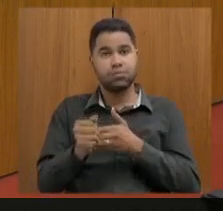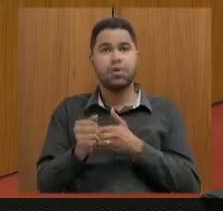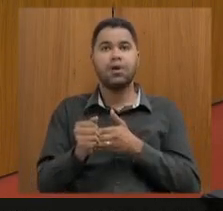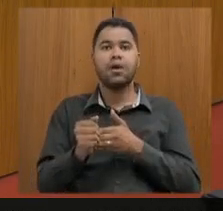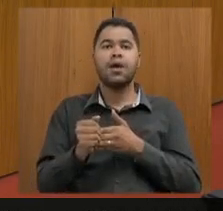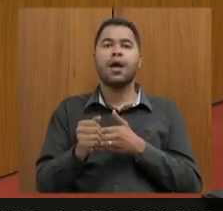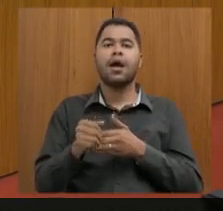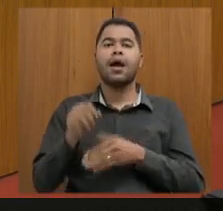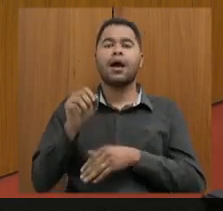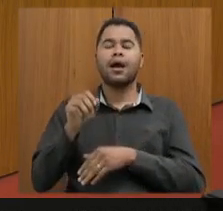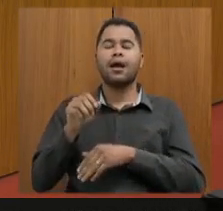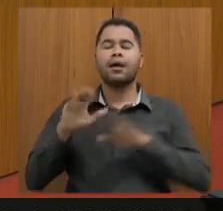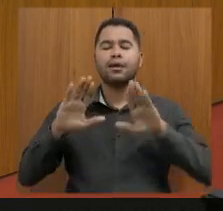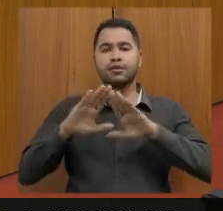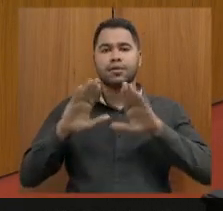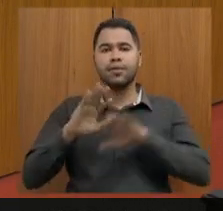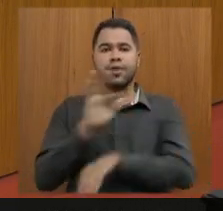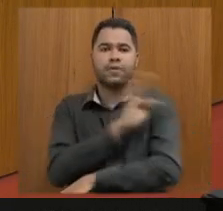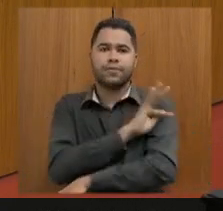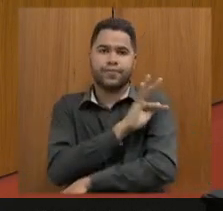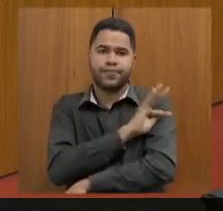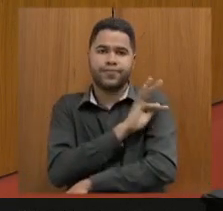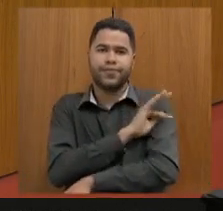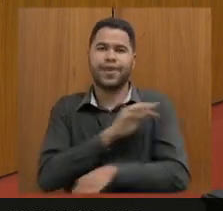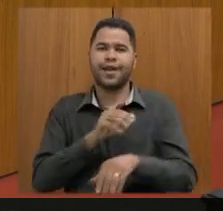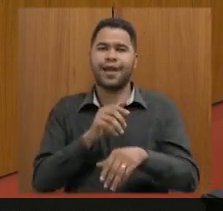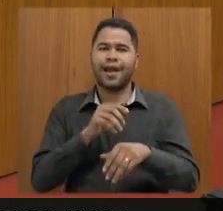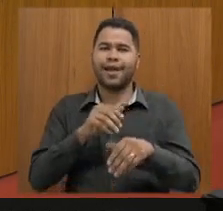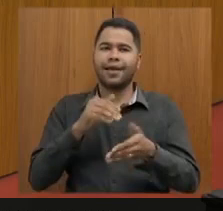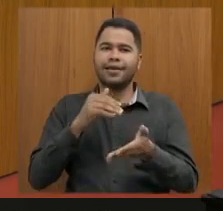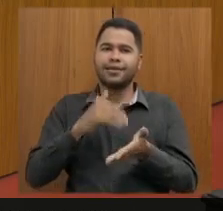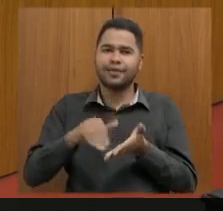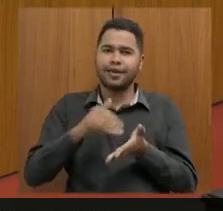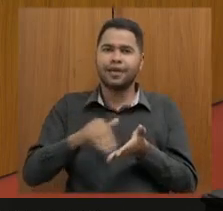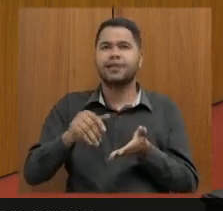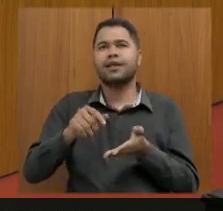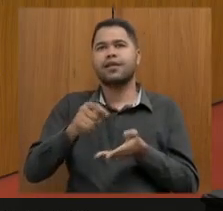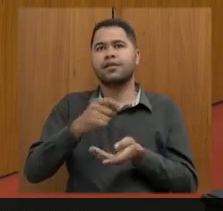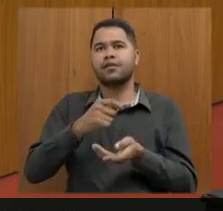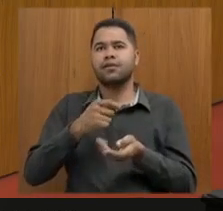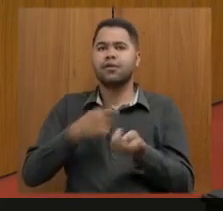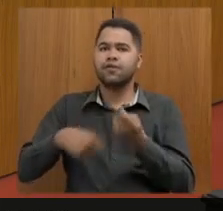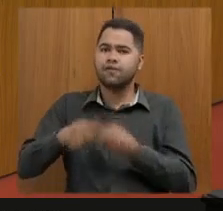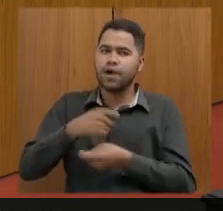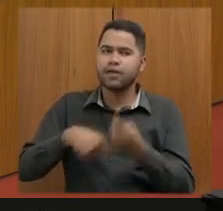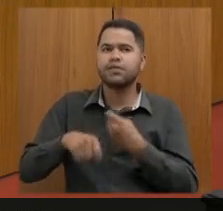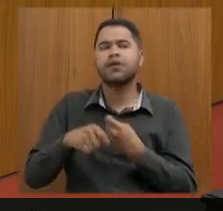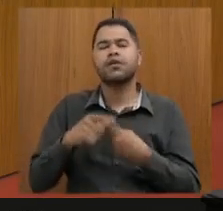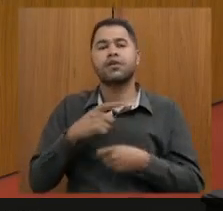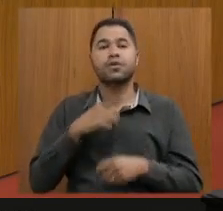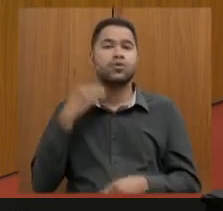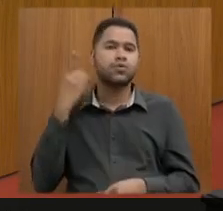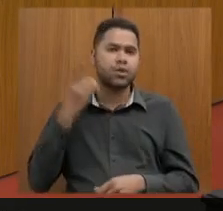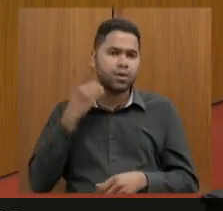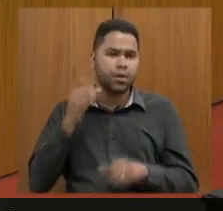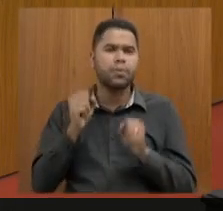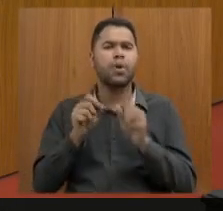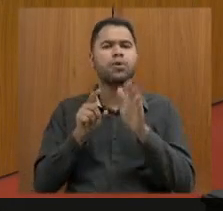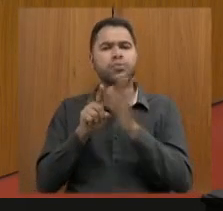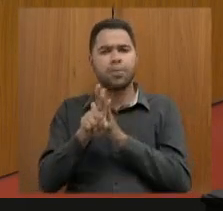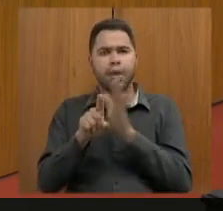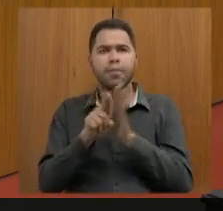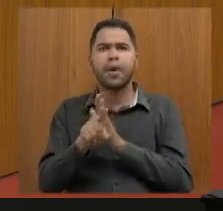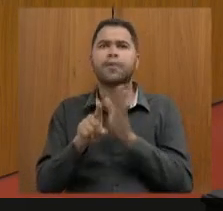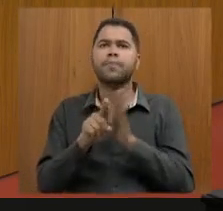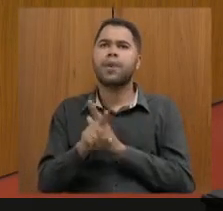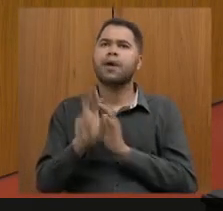Assembleia Fiscalista da Secretaria de Fazenda. Então, foi uma boa condução com os deputados podendo fazer seus questionamentos,